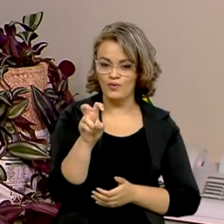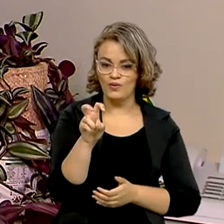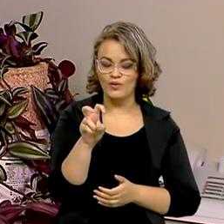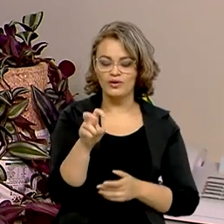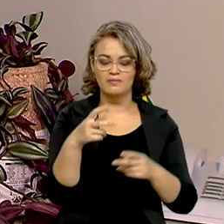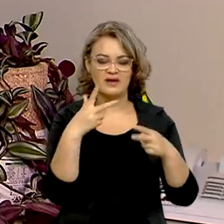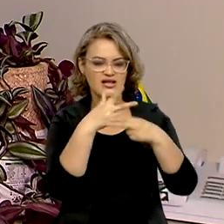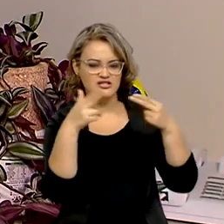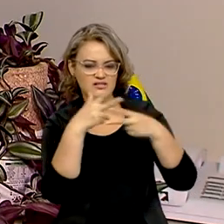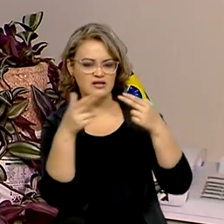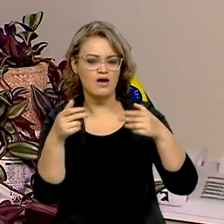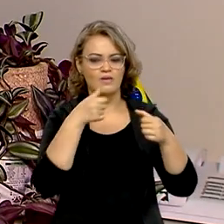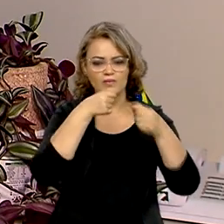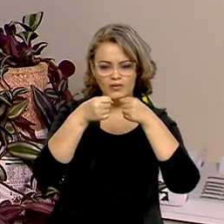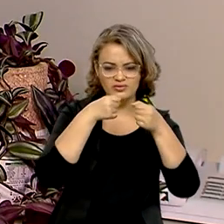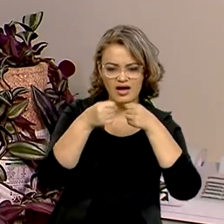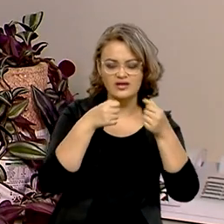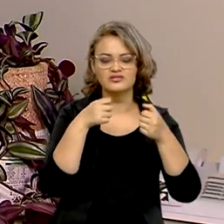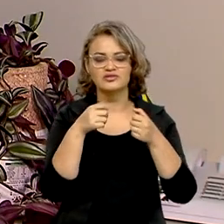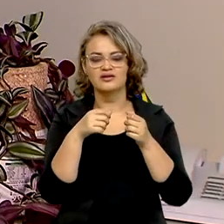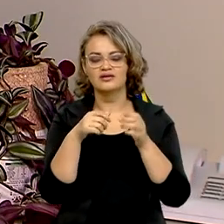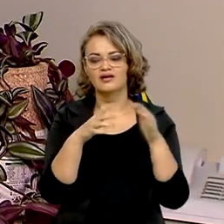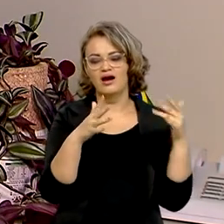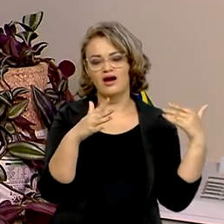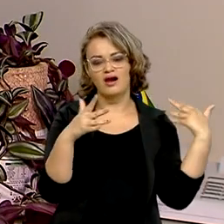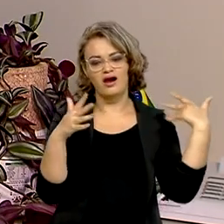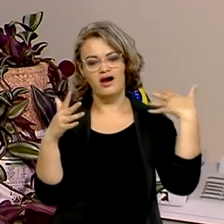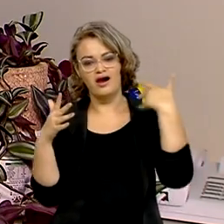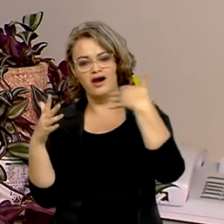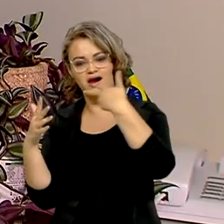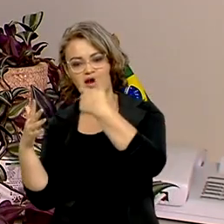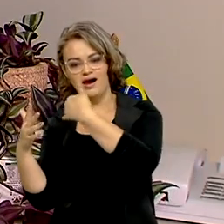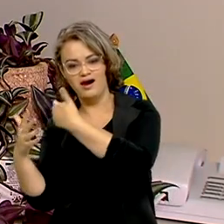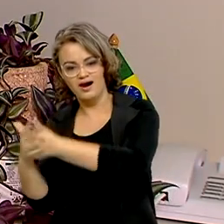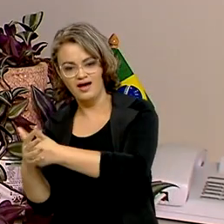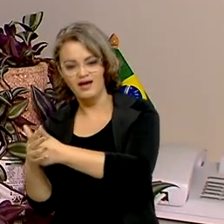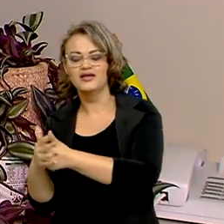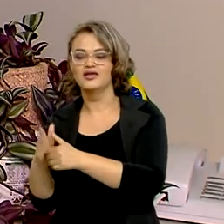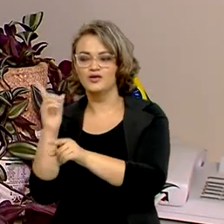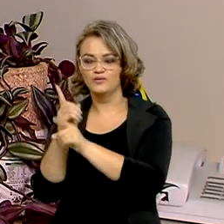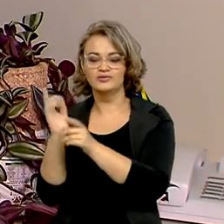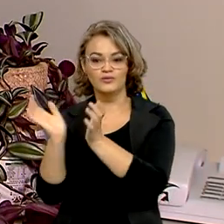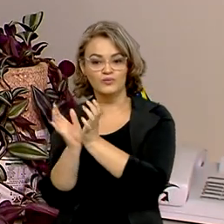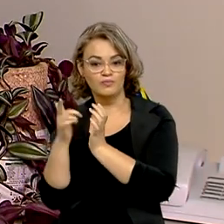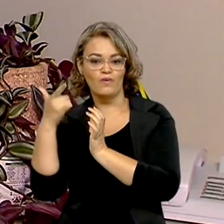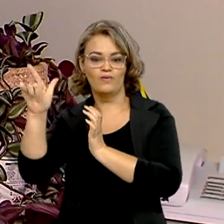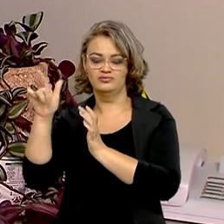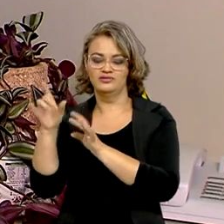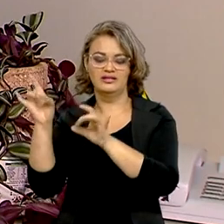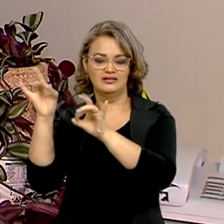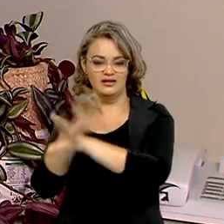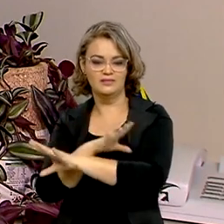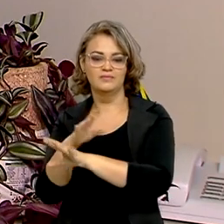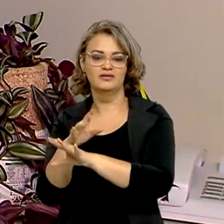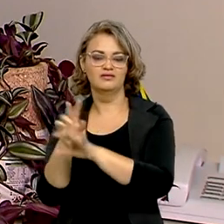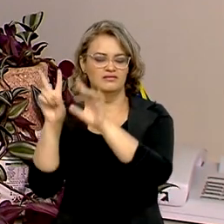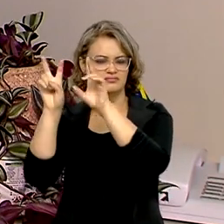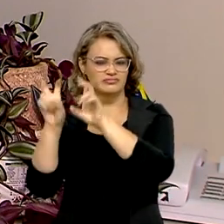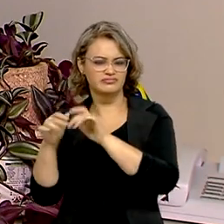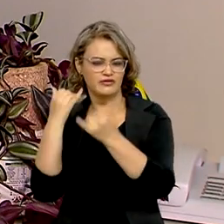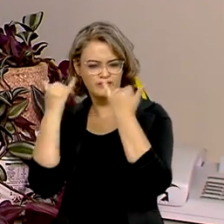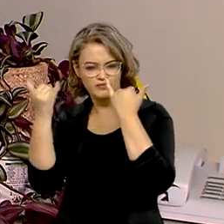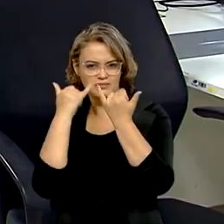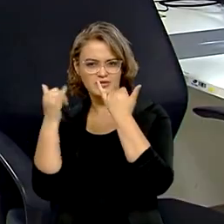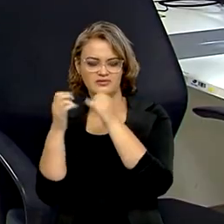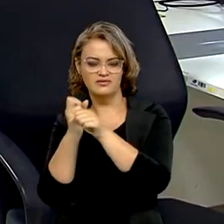edição, já na reportagem, e vai fechar esse dia. Vai encontrar outra equipe que encerra com o palteiro que